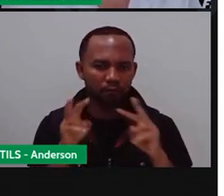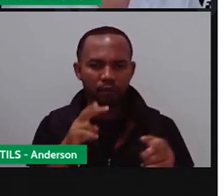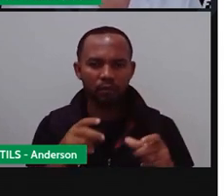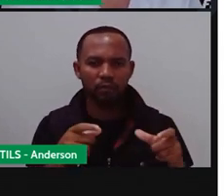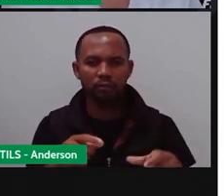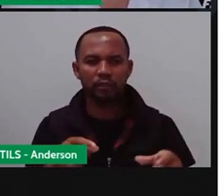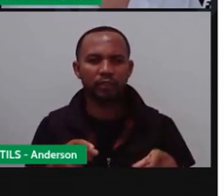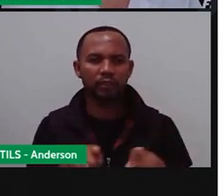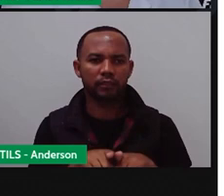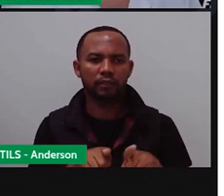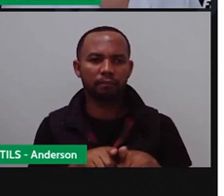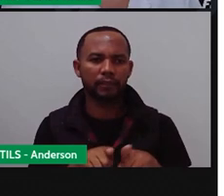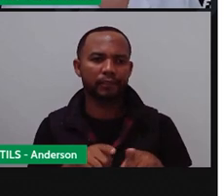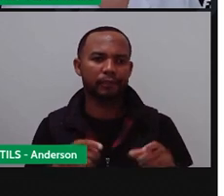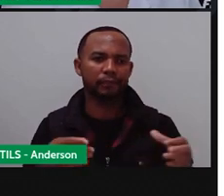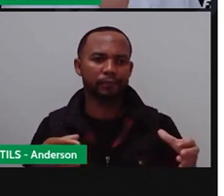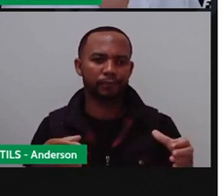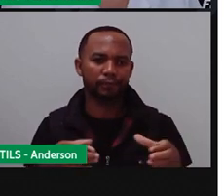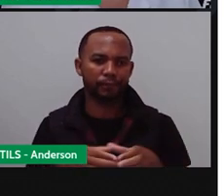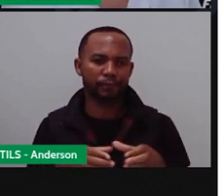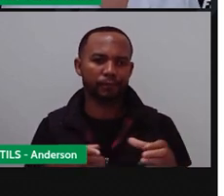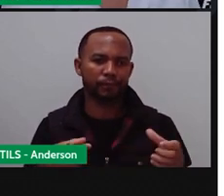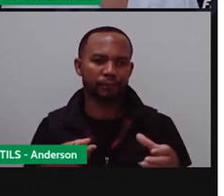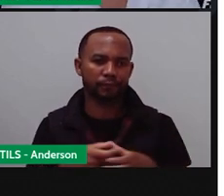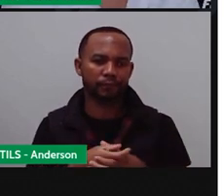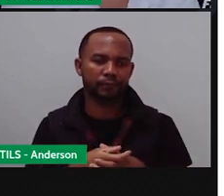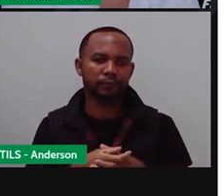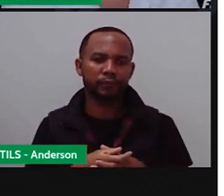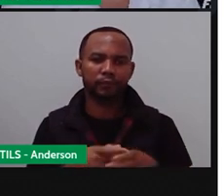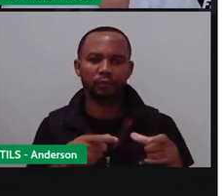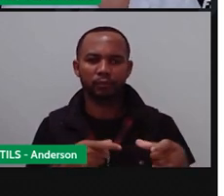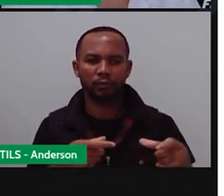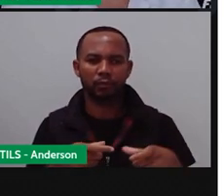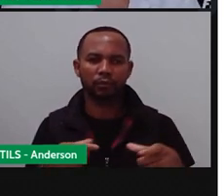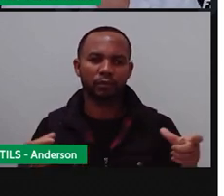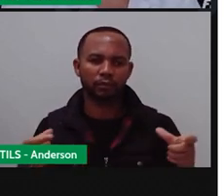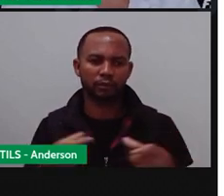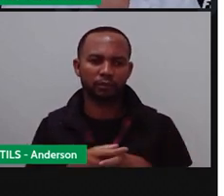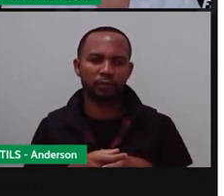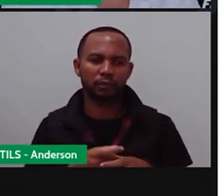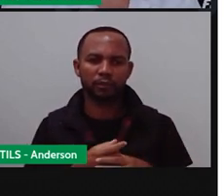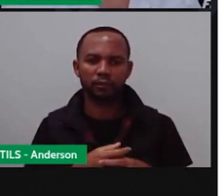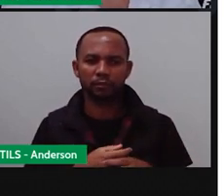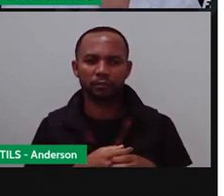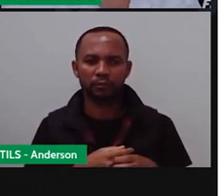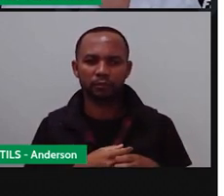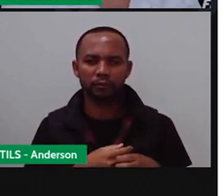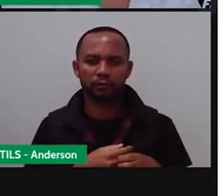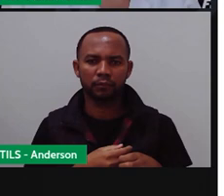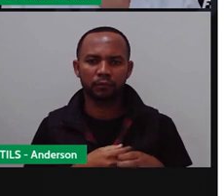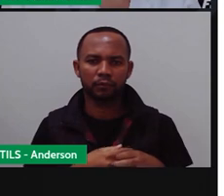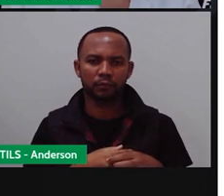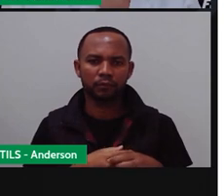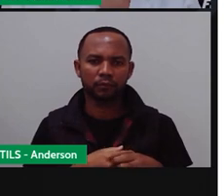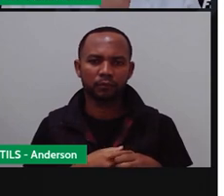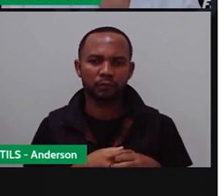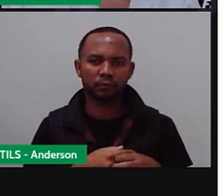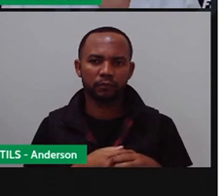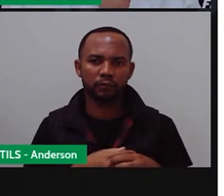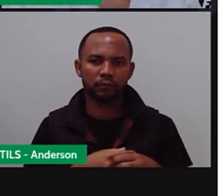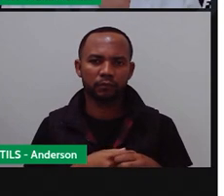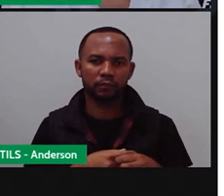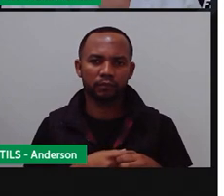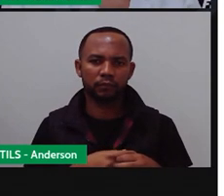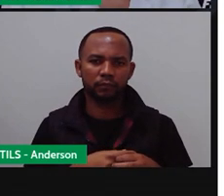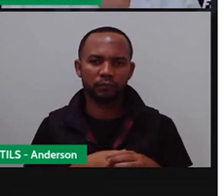quadrados, ela também está na lista, ou seja, a área aqui, ó, vamos voltar aqui, a área aqui era de quanto?